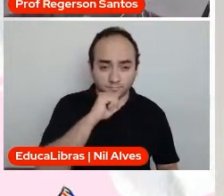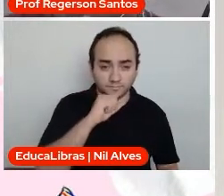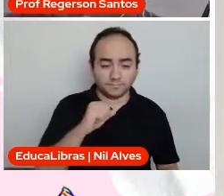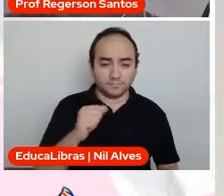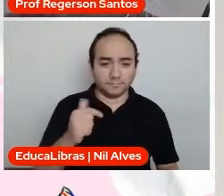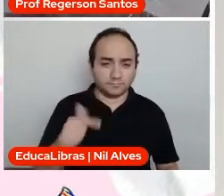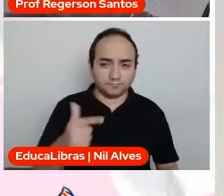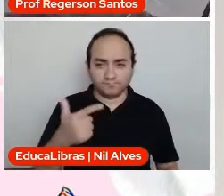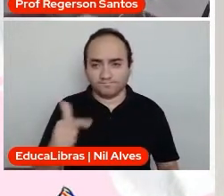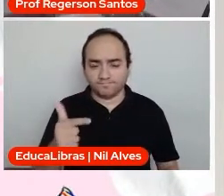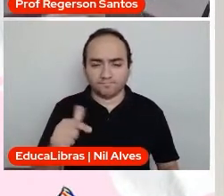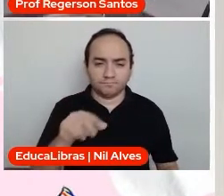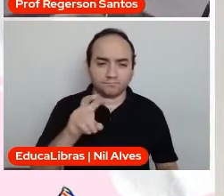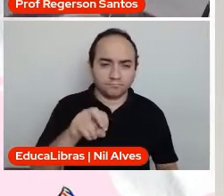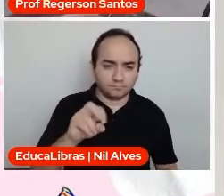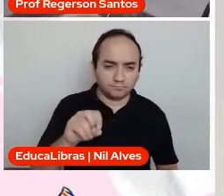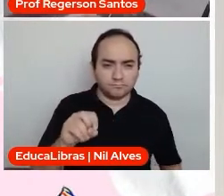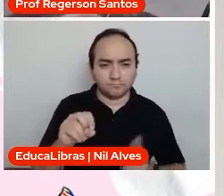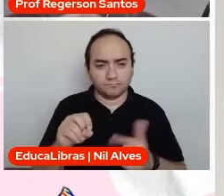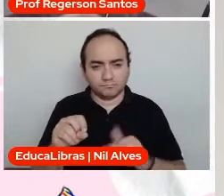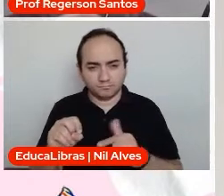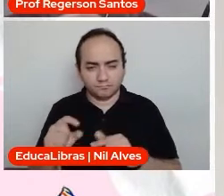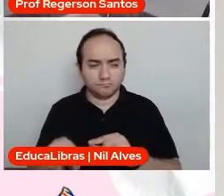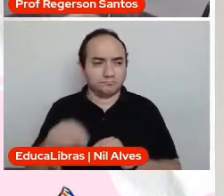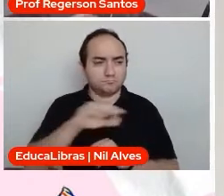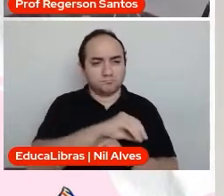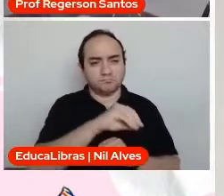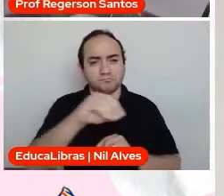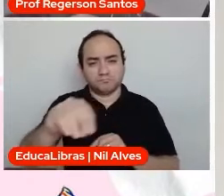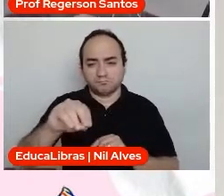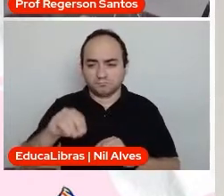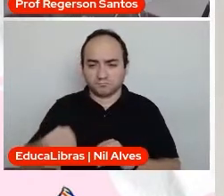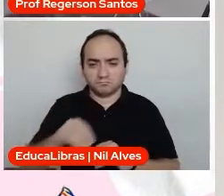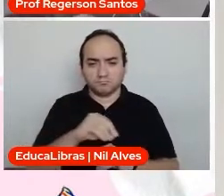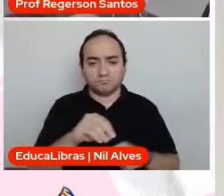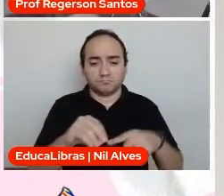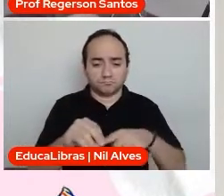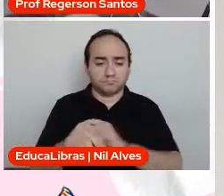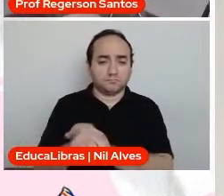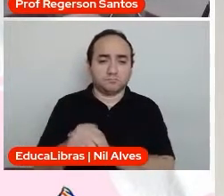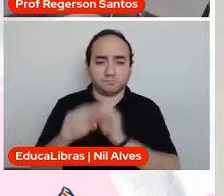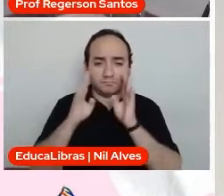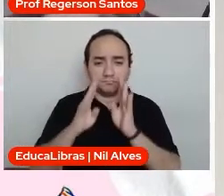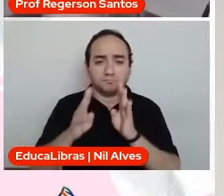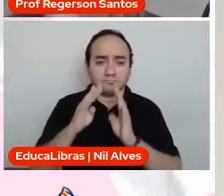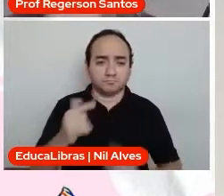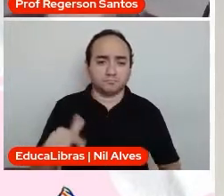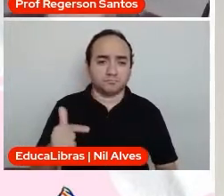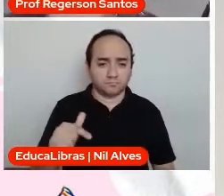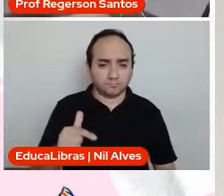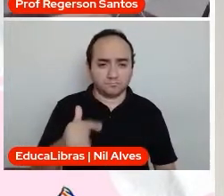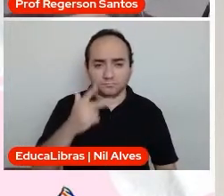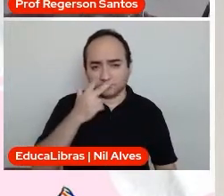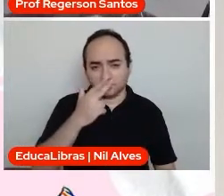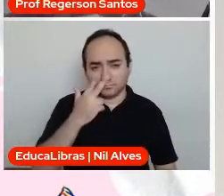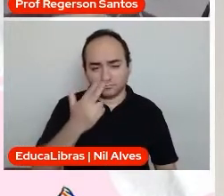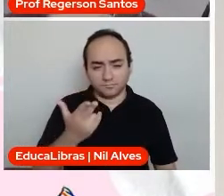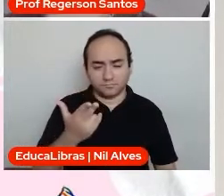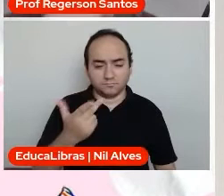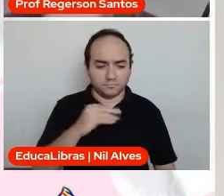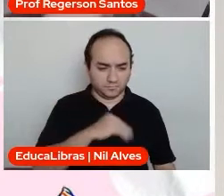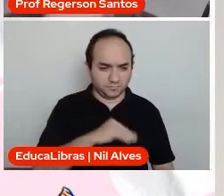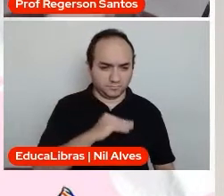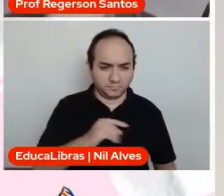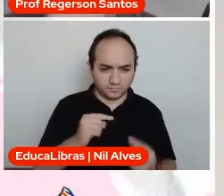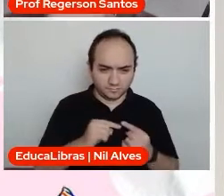hora está aqui, hora está acolá. Então, ele não é escutado muitas vezes e não é somente questão de renda, né?